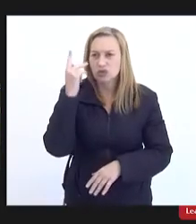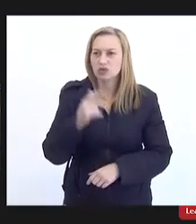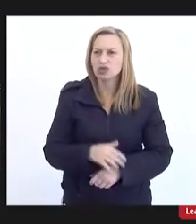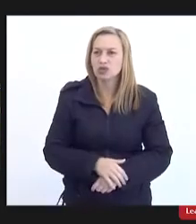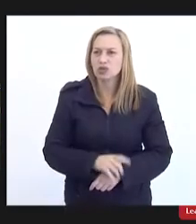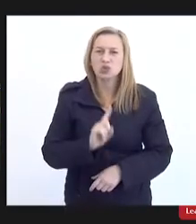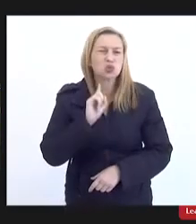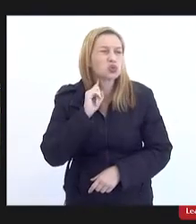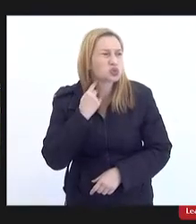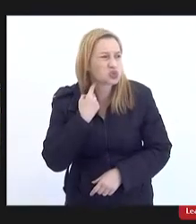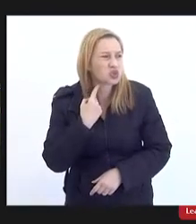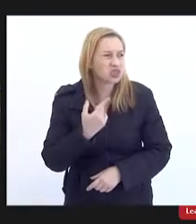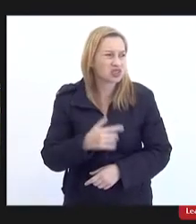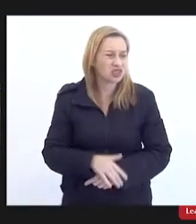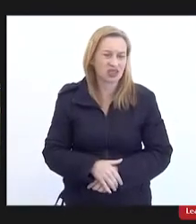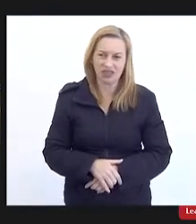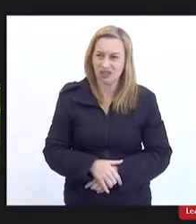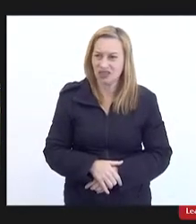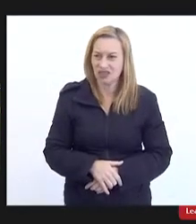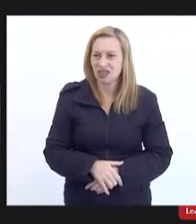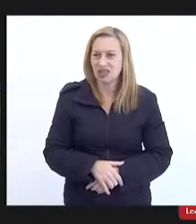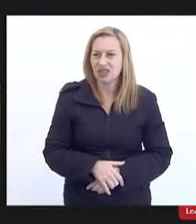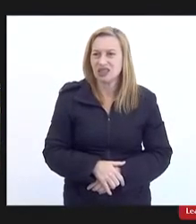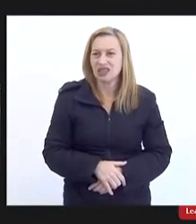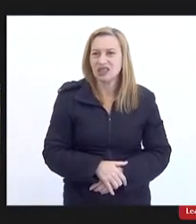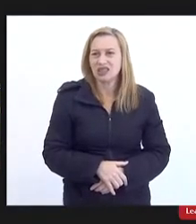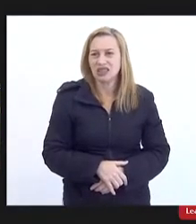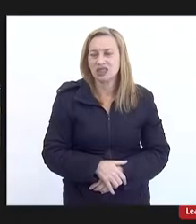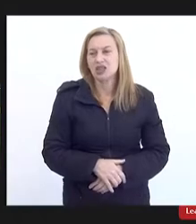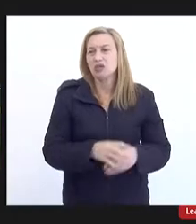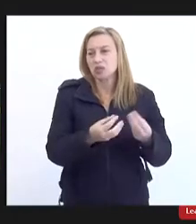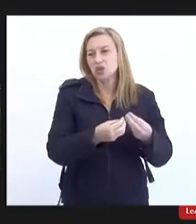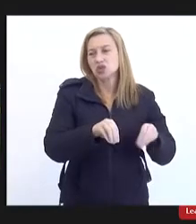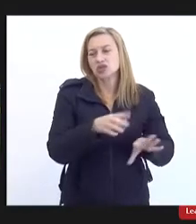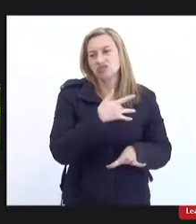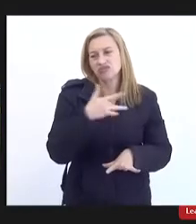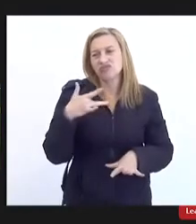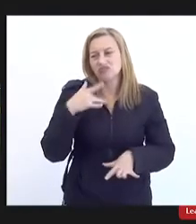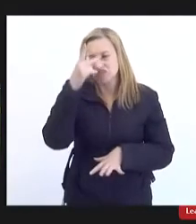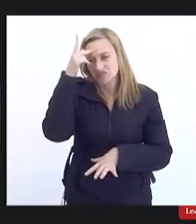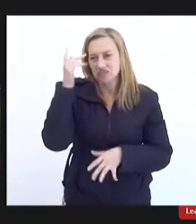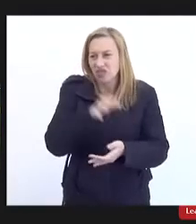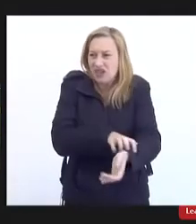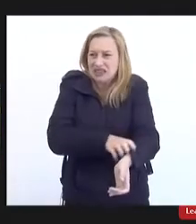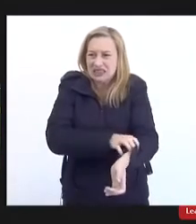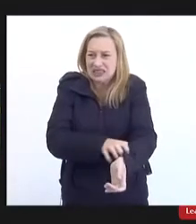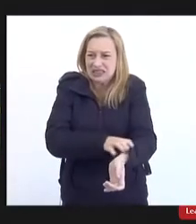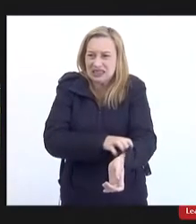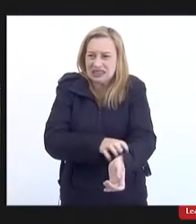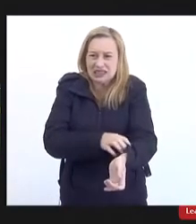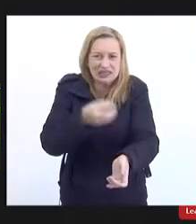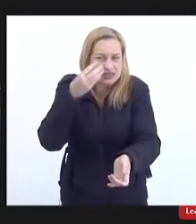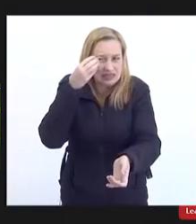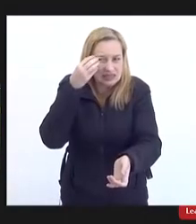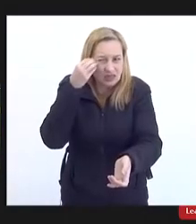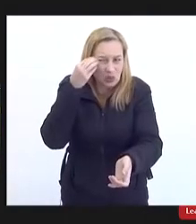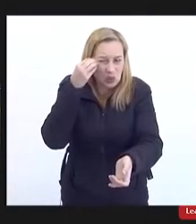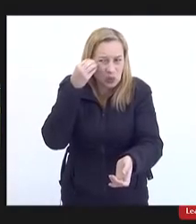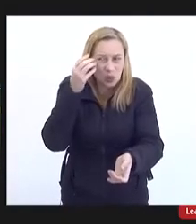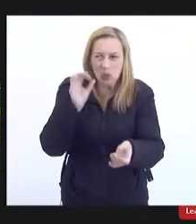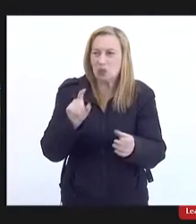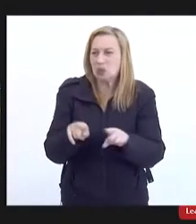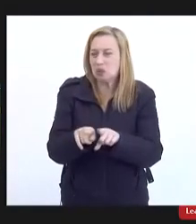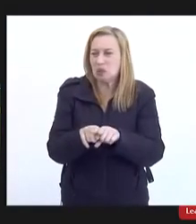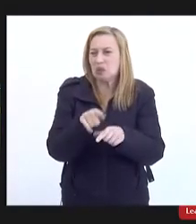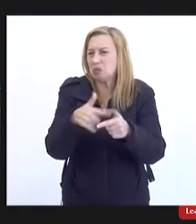suja é causando causando danos à saúde das pessoas alergia agitação nos olhos enfim foram vários